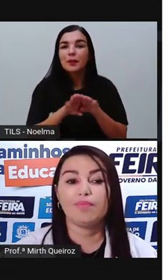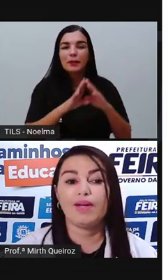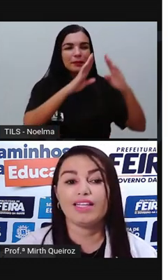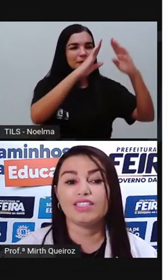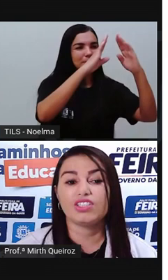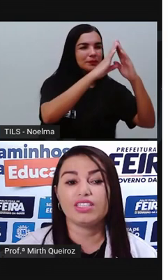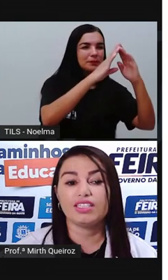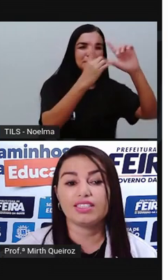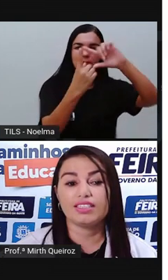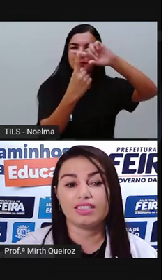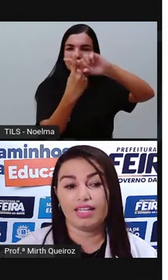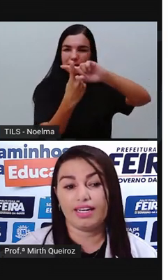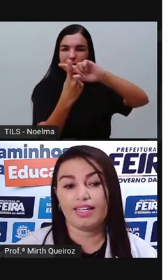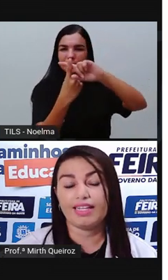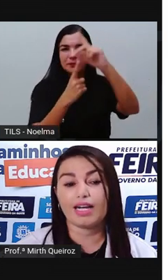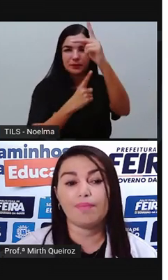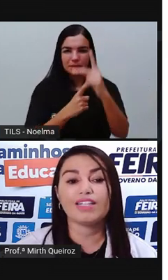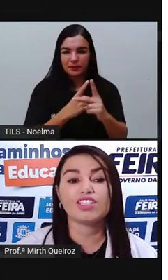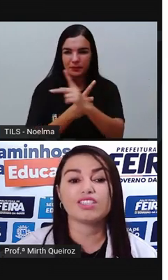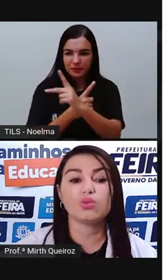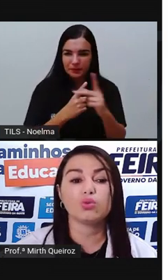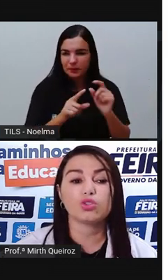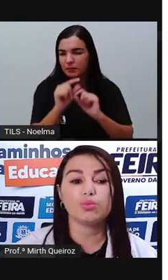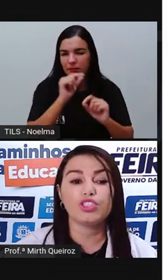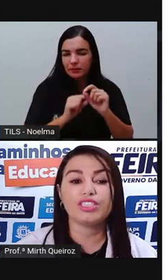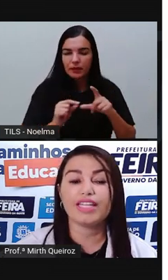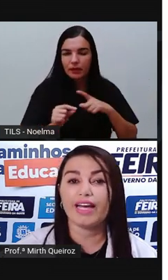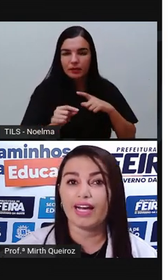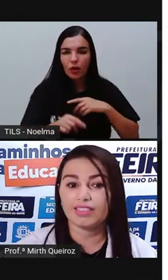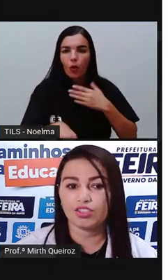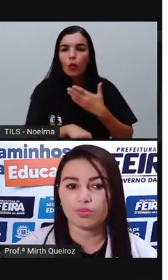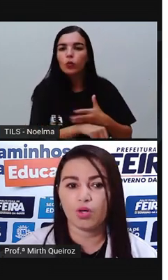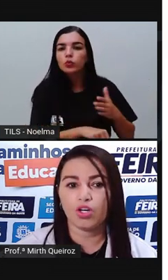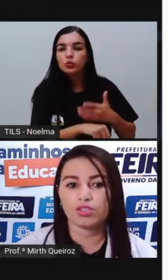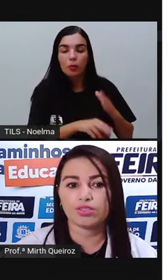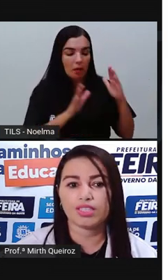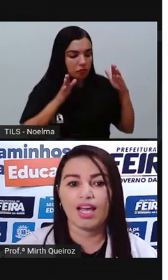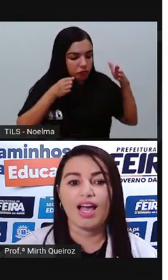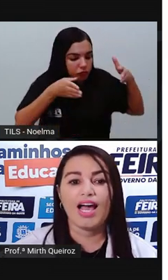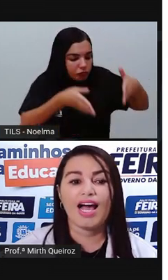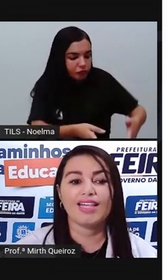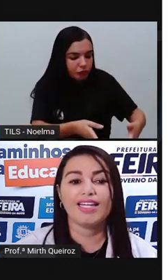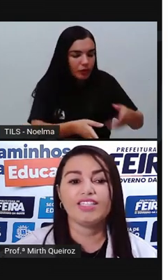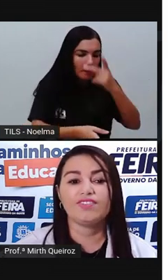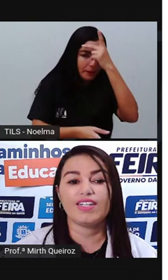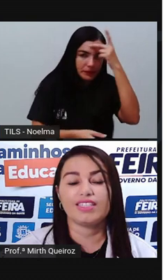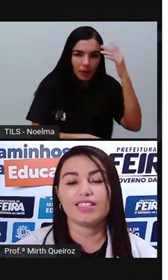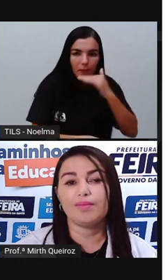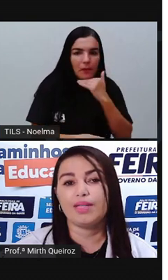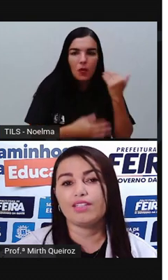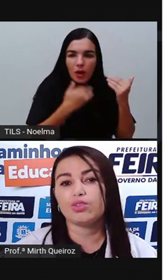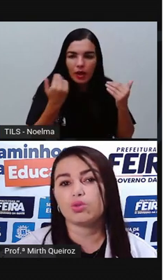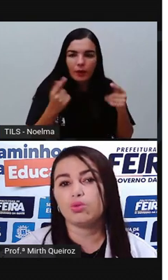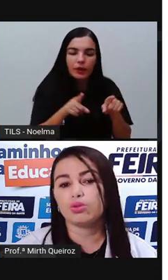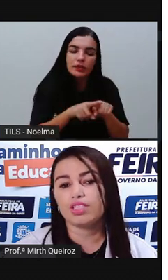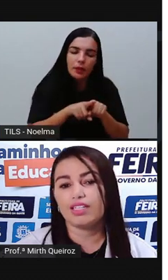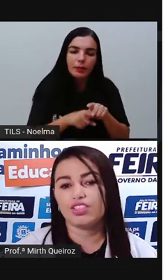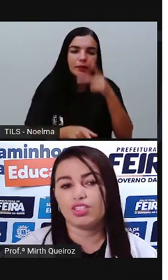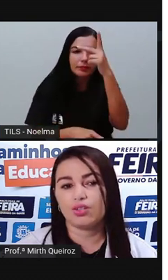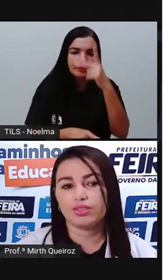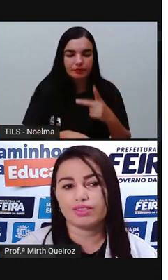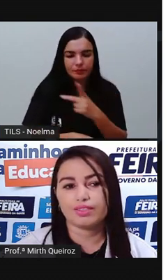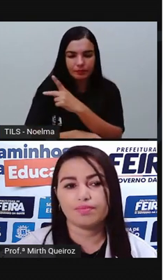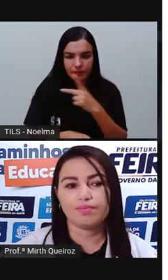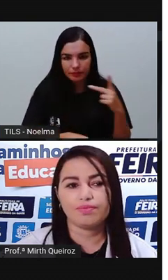a capela tinha... Na capela tinha-se o costume de enterrar seus mortos, além de fazer também os cultos